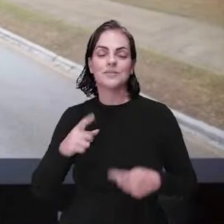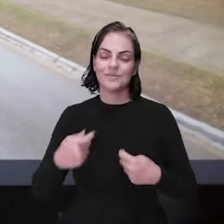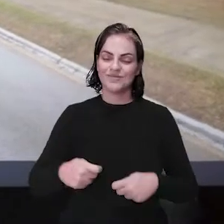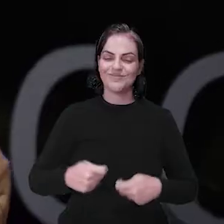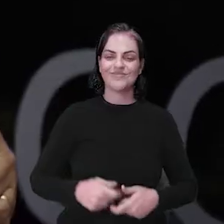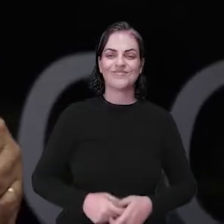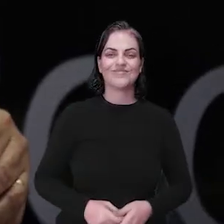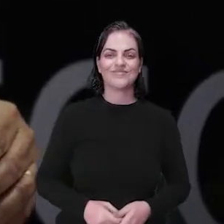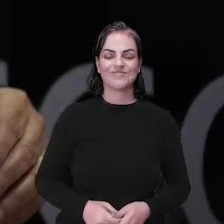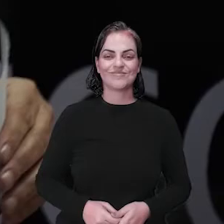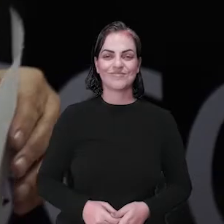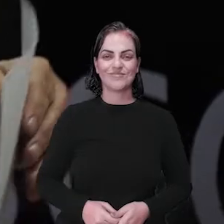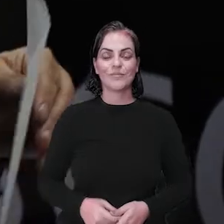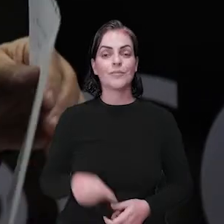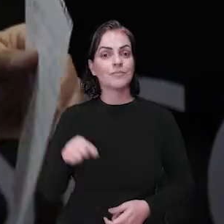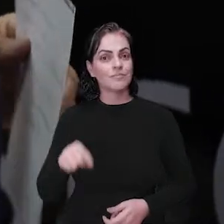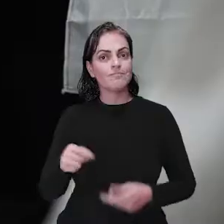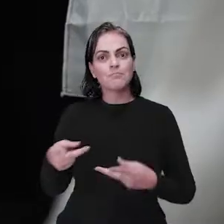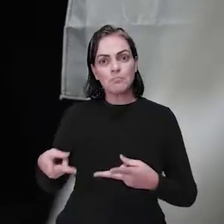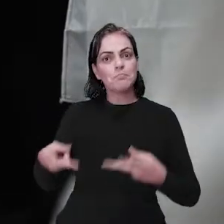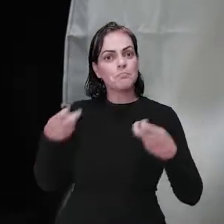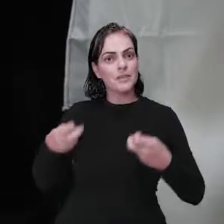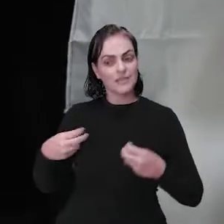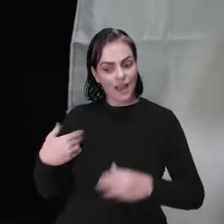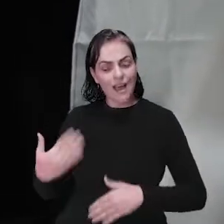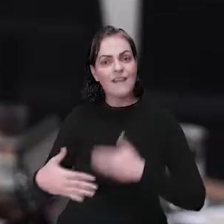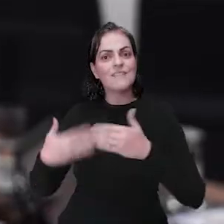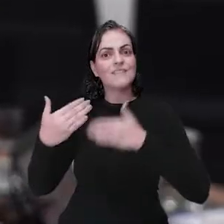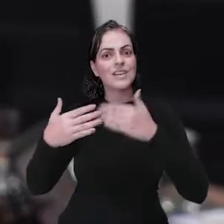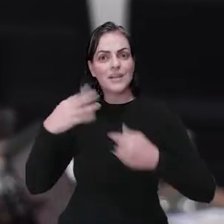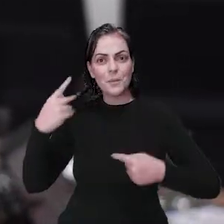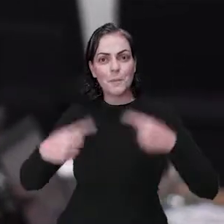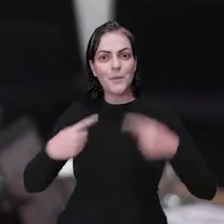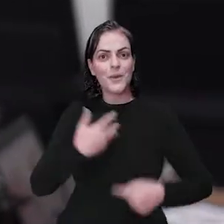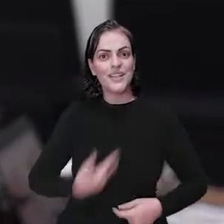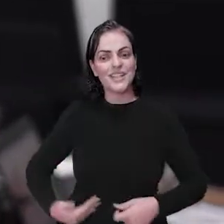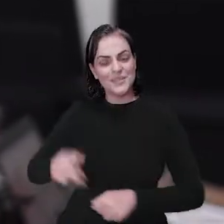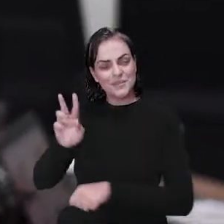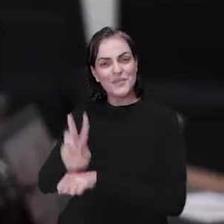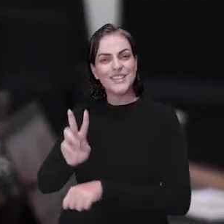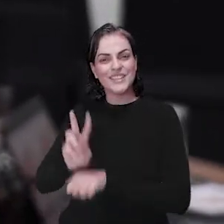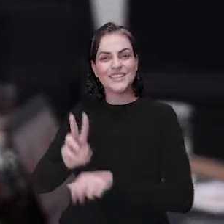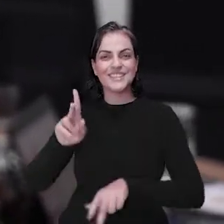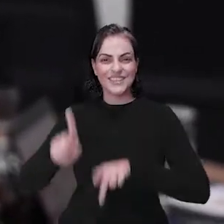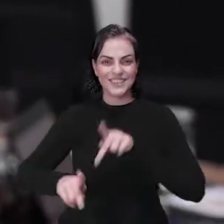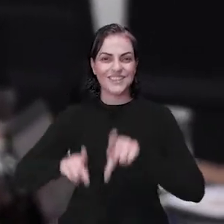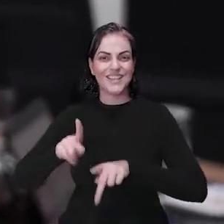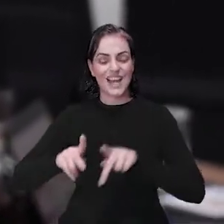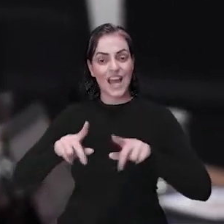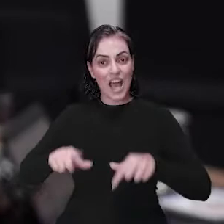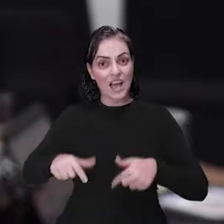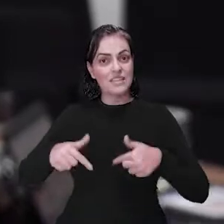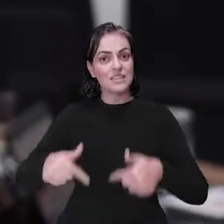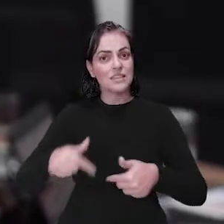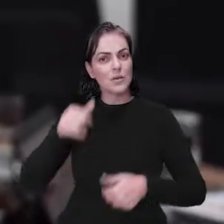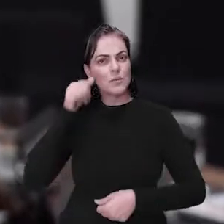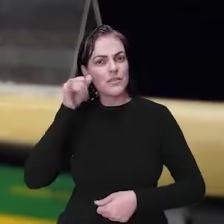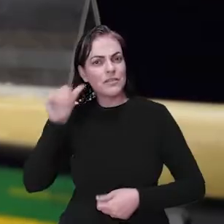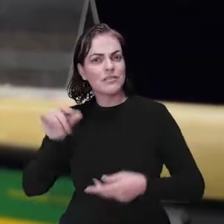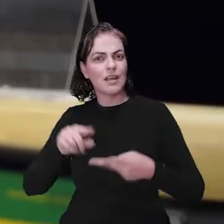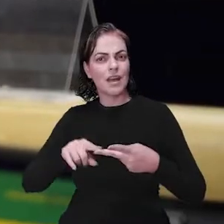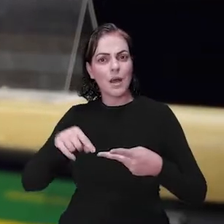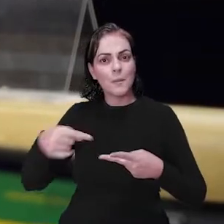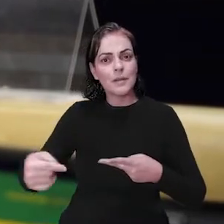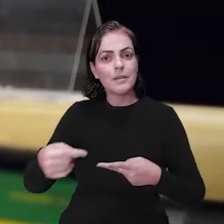E a gente pode perceber um grande avanço na política pública de proteção da população, nas ações